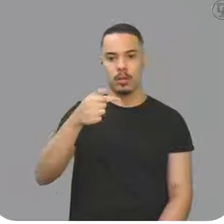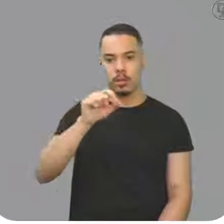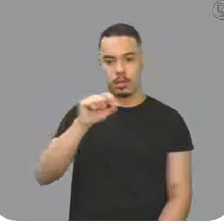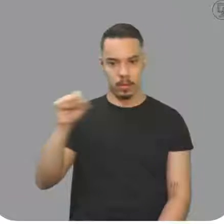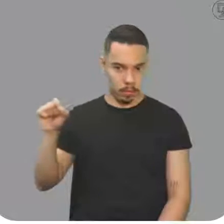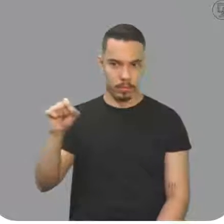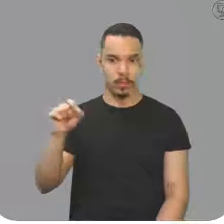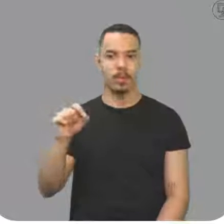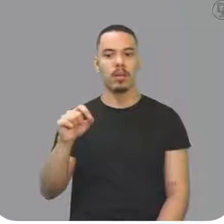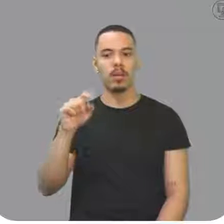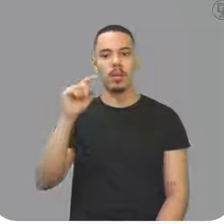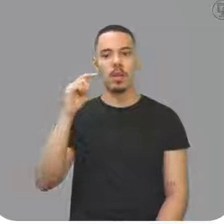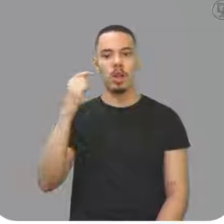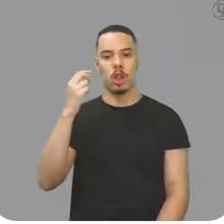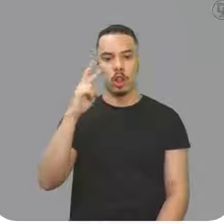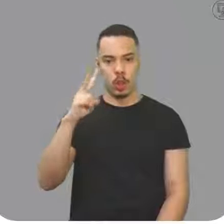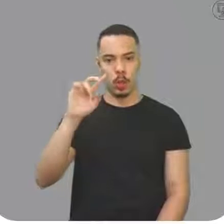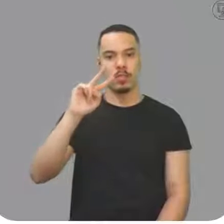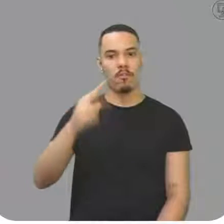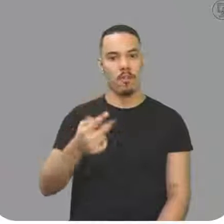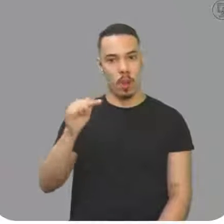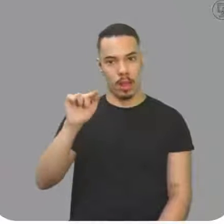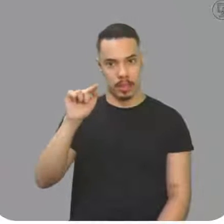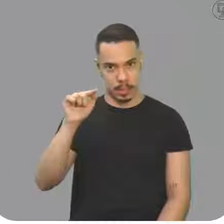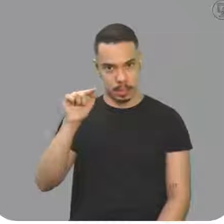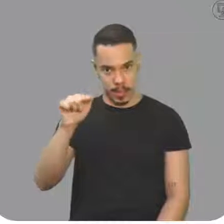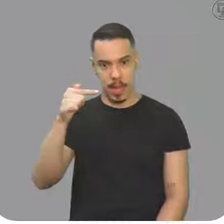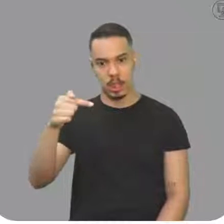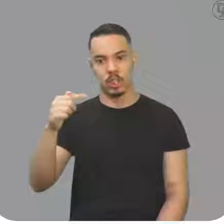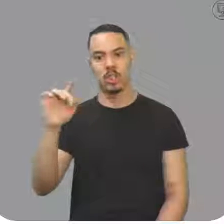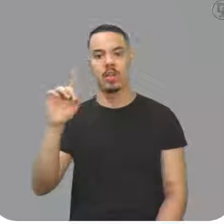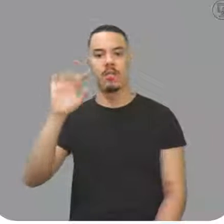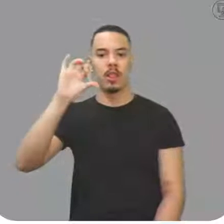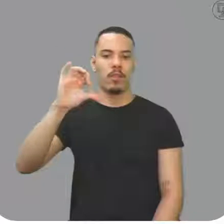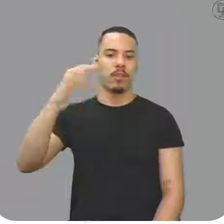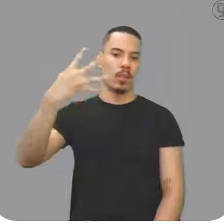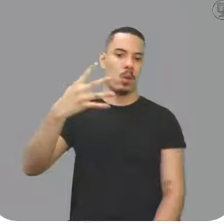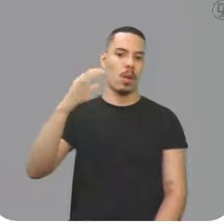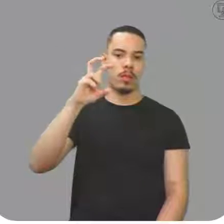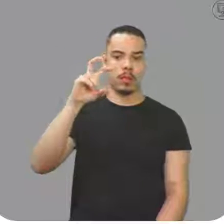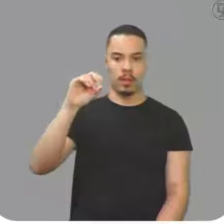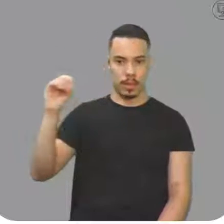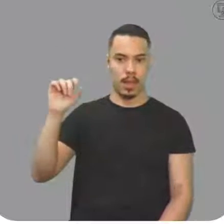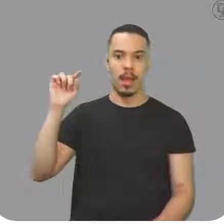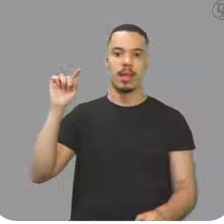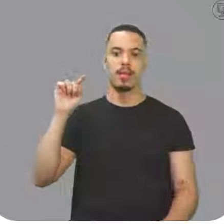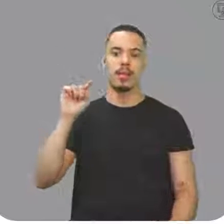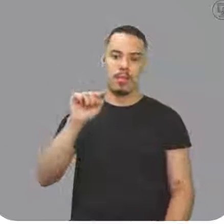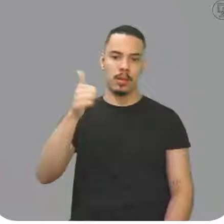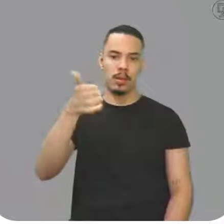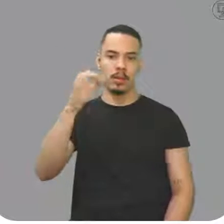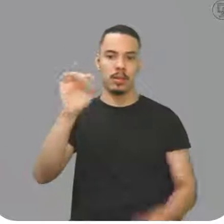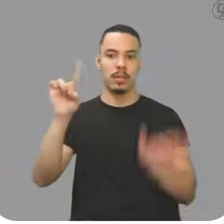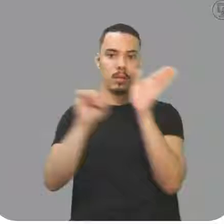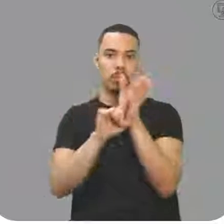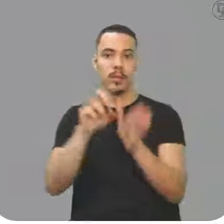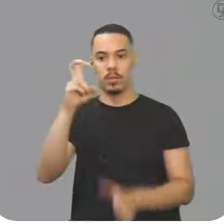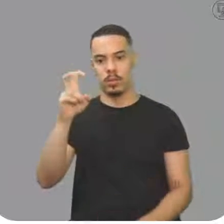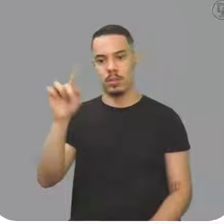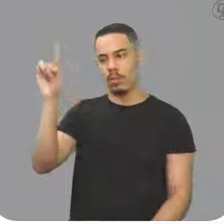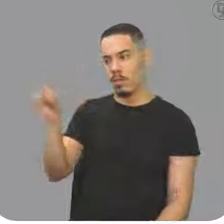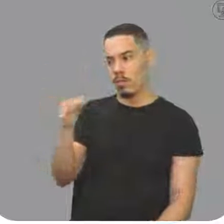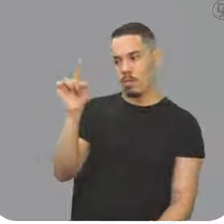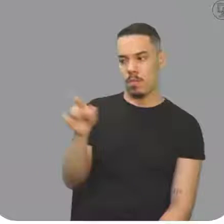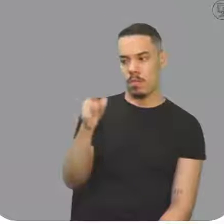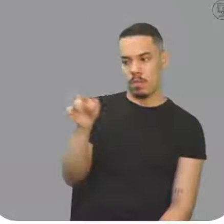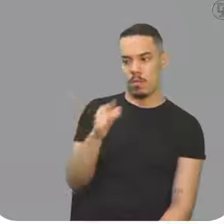2,7, vai dar 94.500. Só que agora é 10 a menos 5. Vou andar 5 casa.